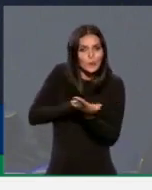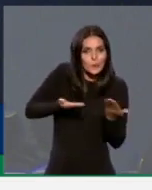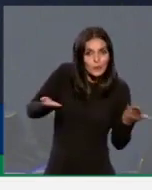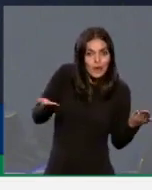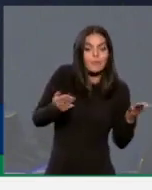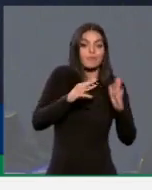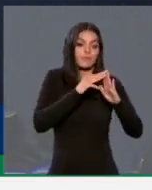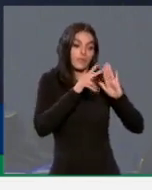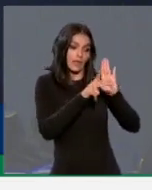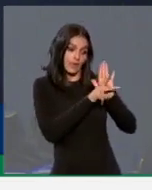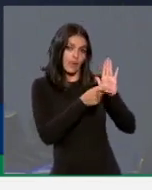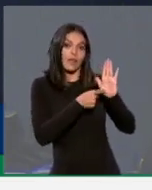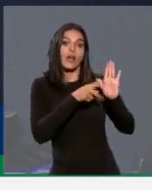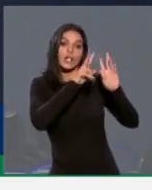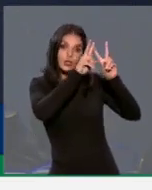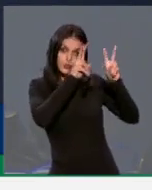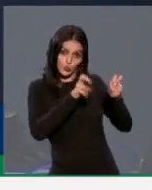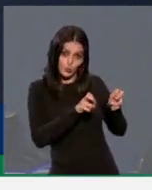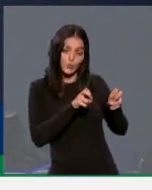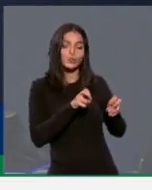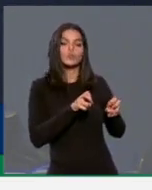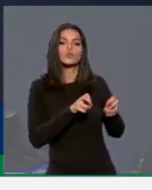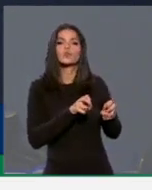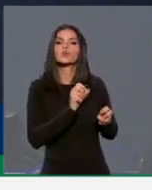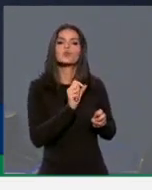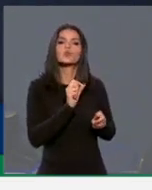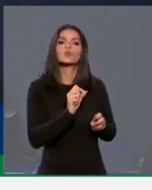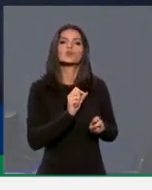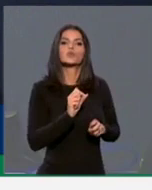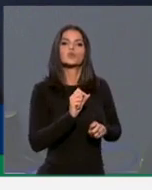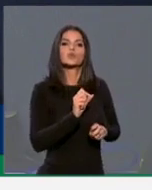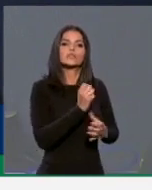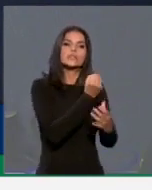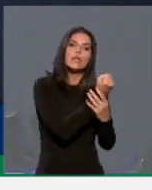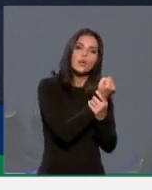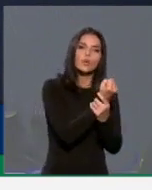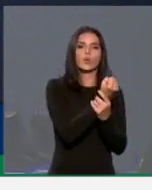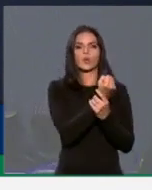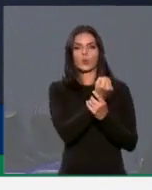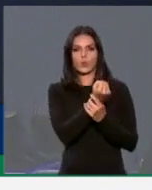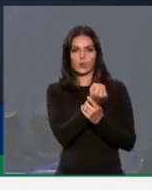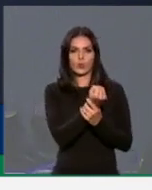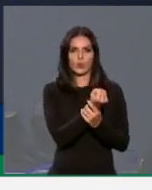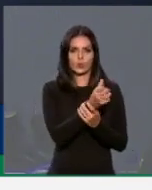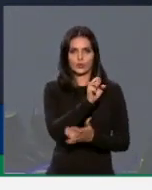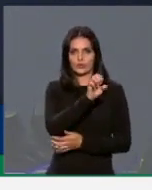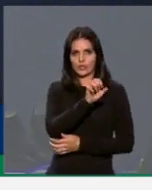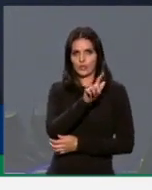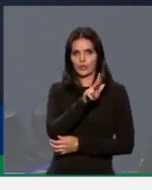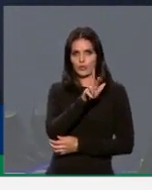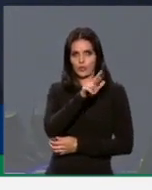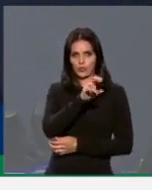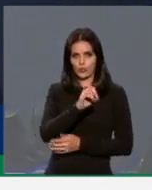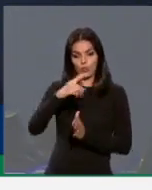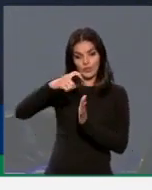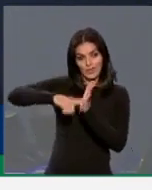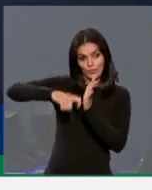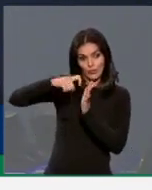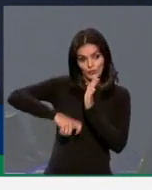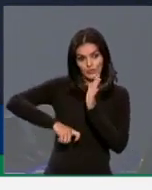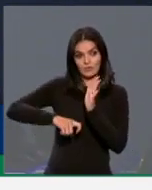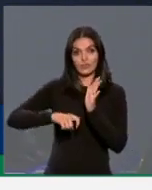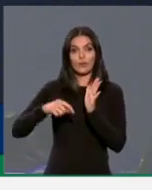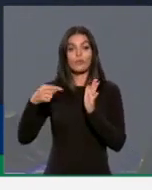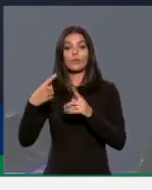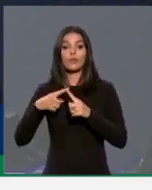a medida provisória que trata desse assunto sobre a questão de seguros, garantias em torno desses, da tributação em torno dessas